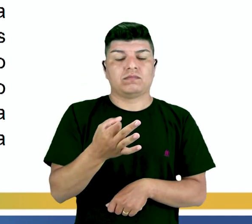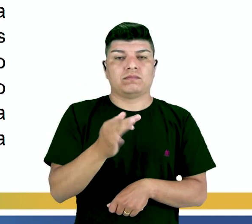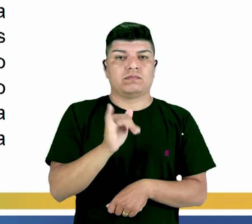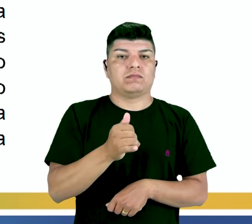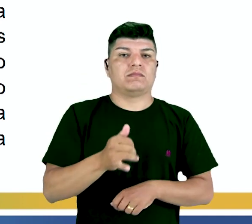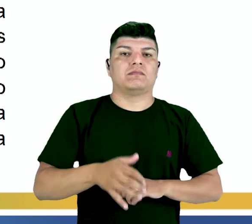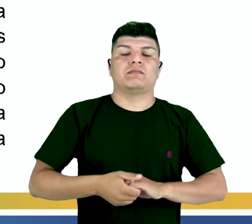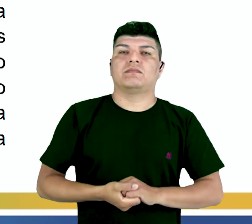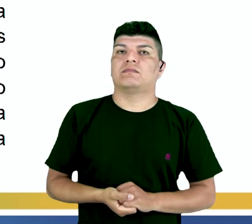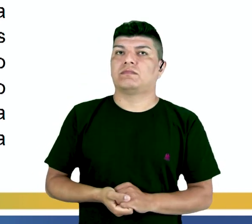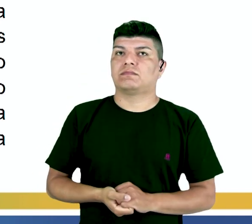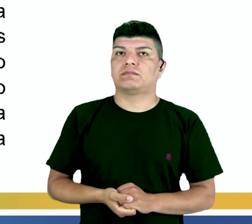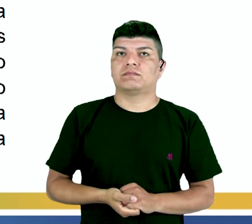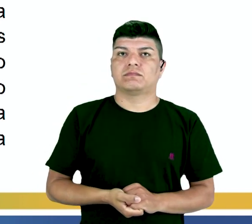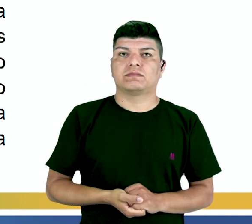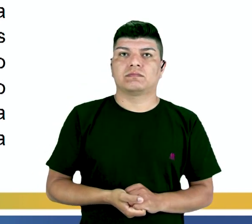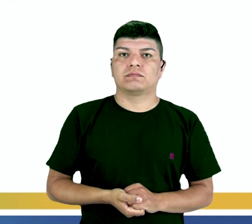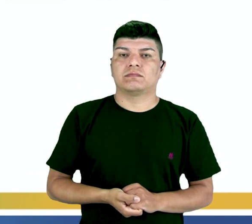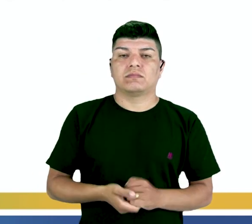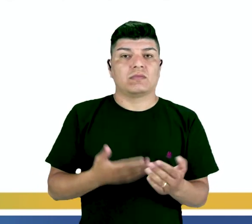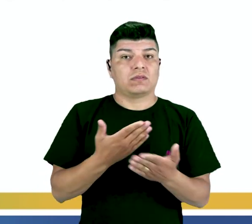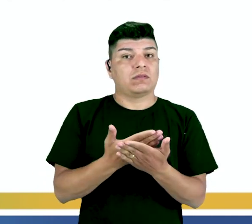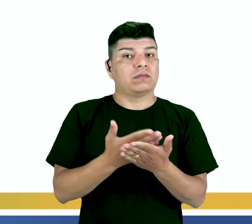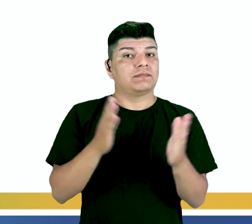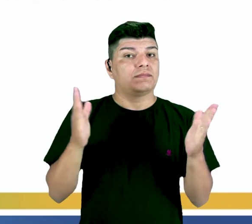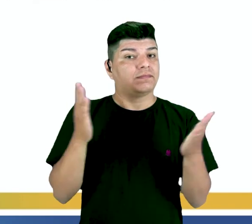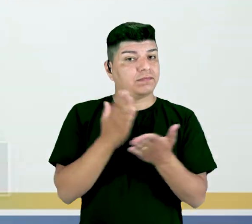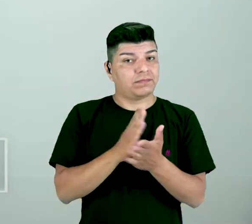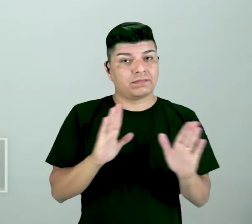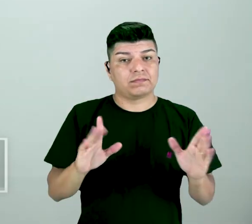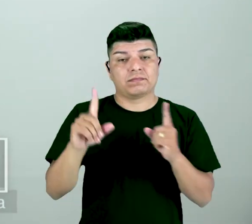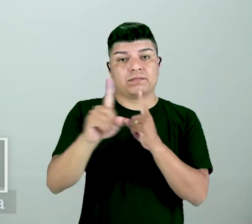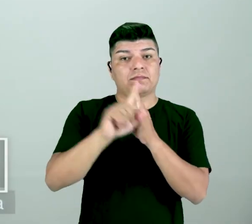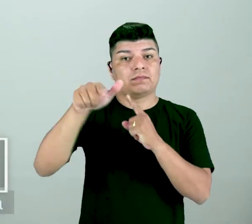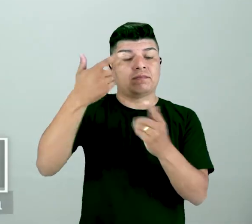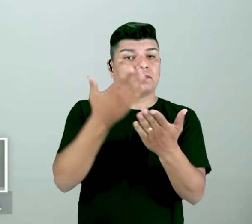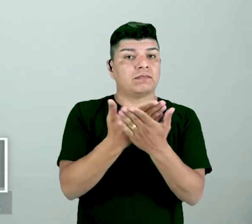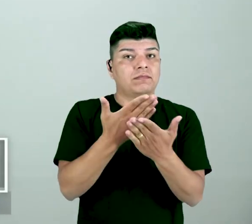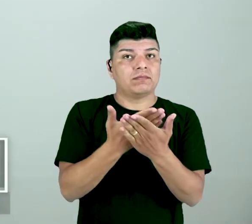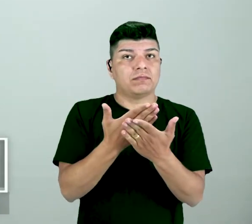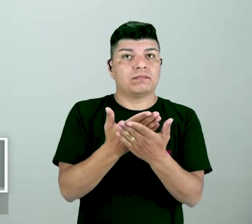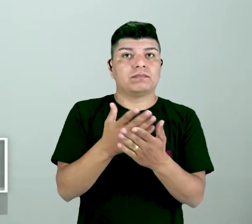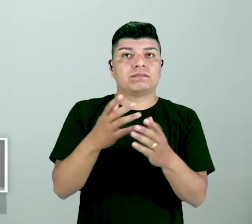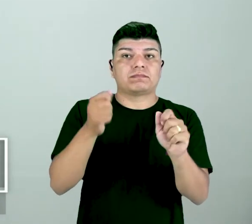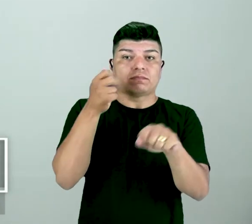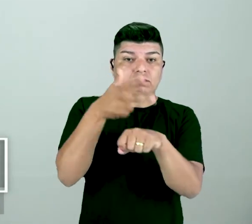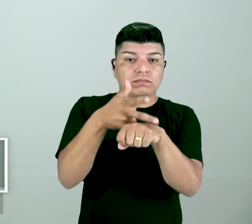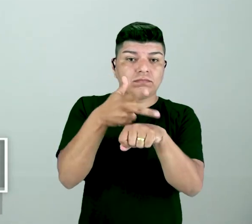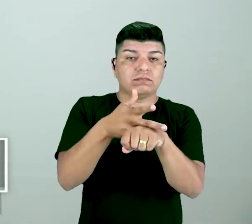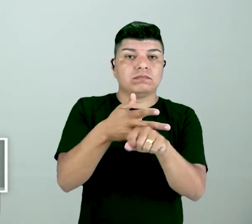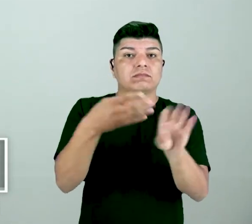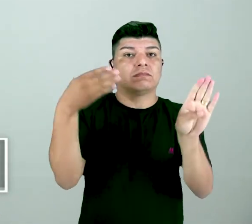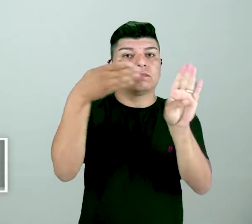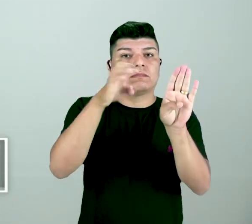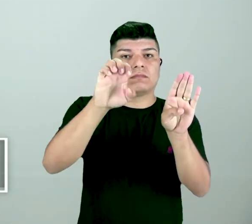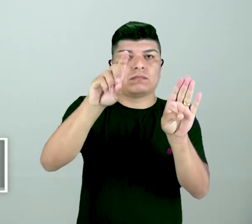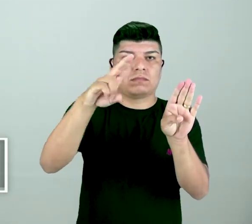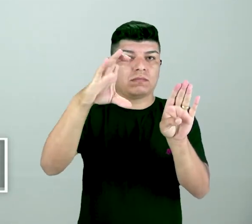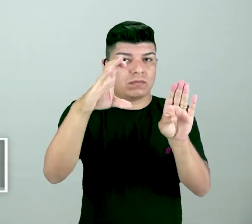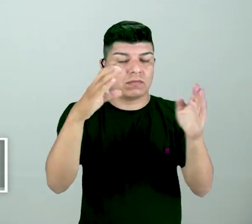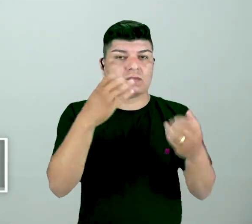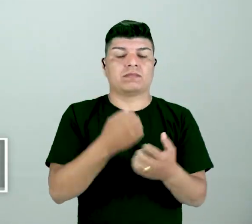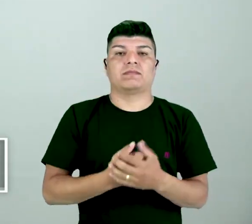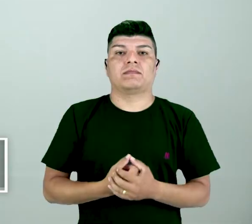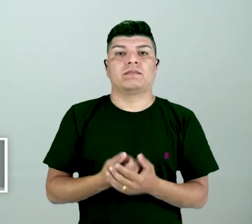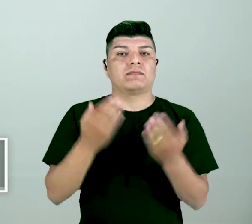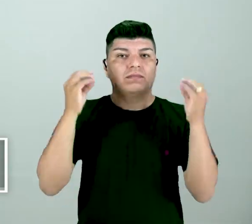narrativa. Nossa aula fica por aqui, nos encontramos na próxima aula e esse vídeo você encontra na plataforma Eduquiacre.